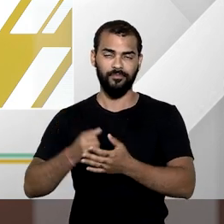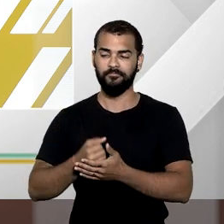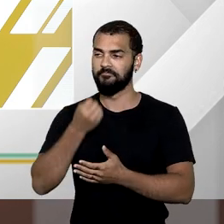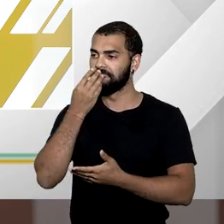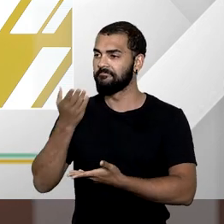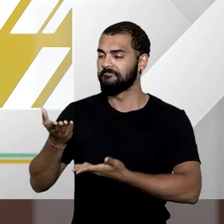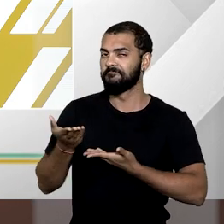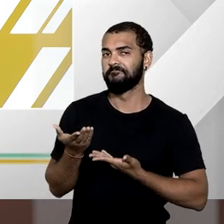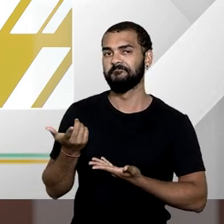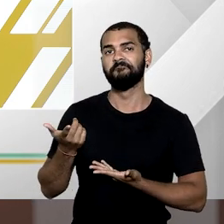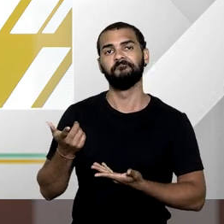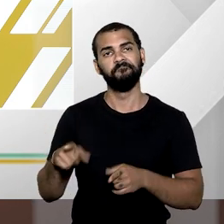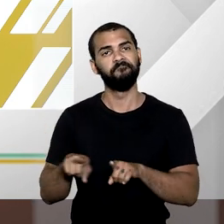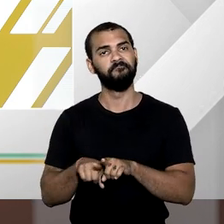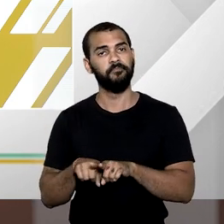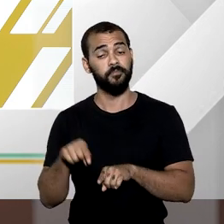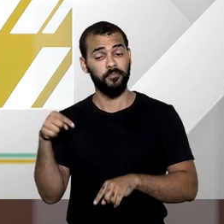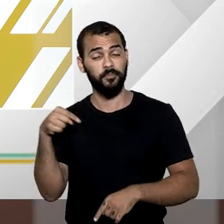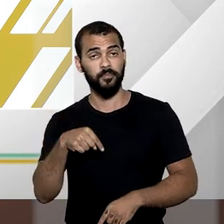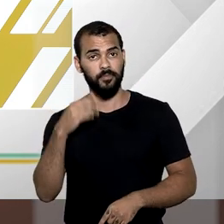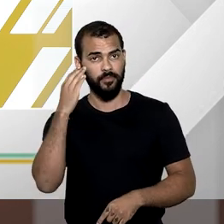-vindo também aqui ao Entender Direito.